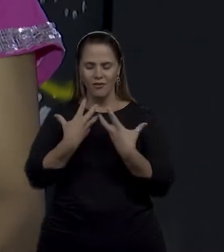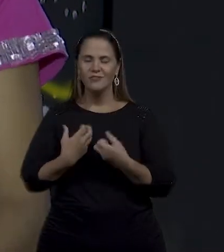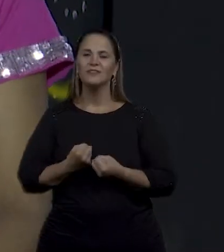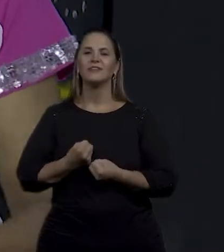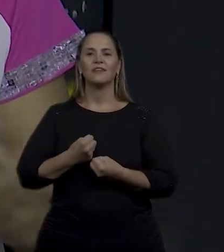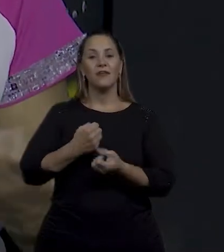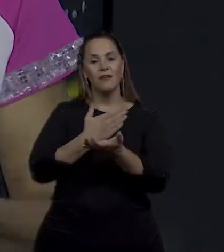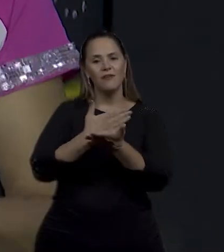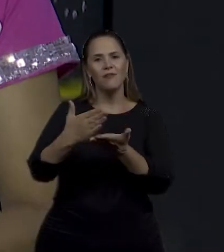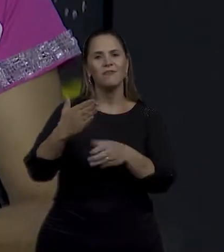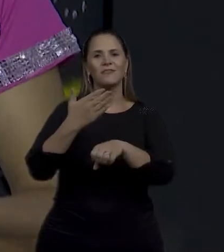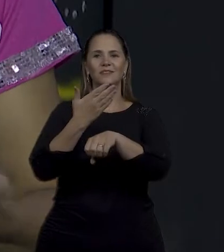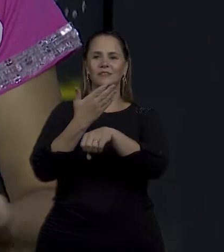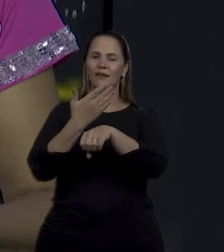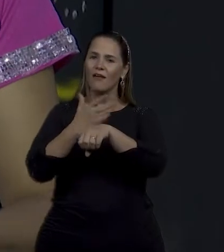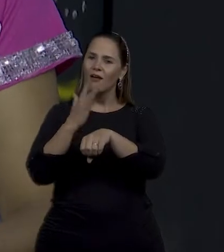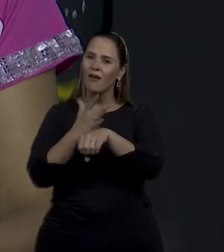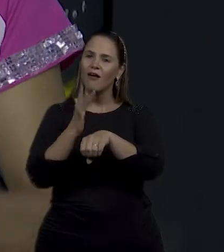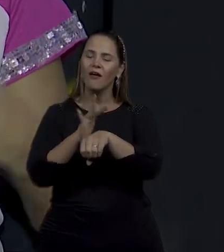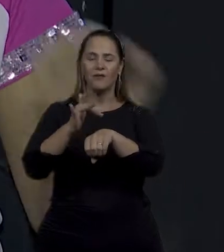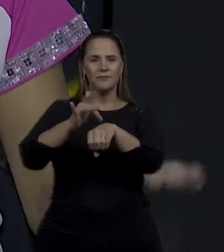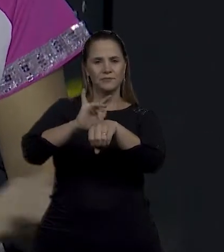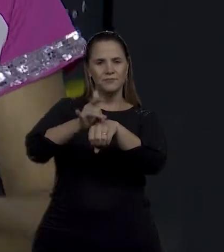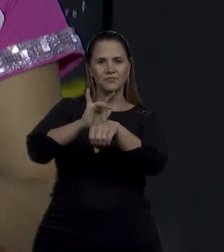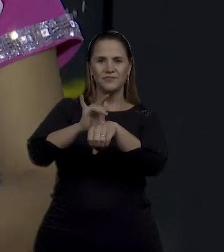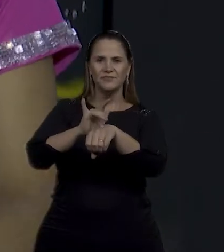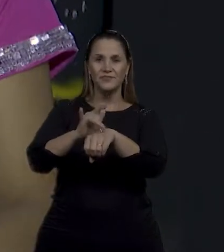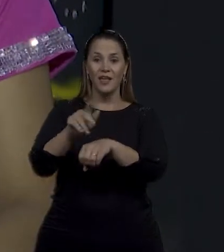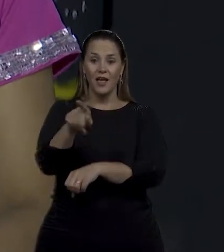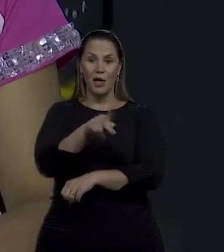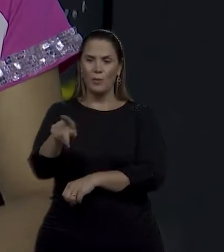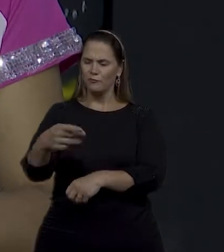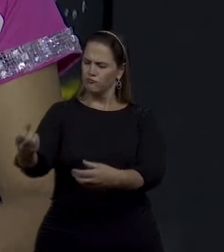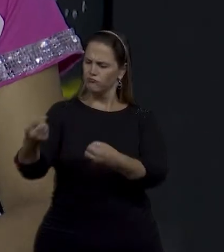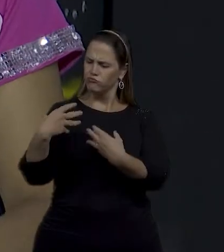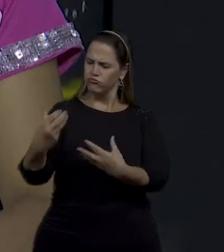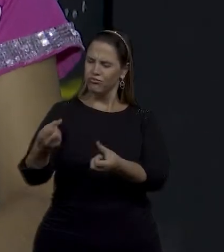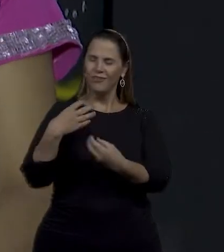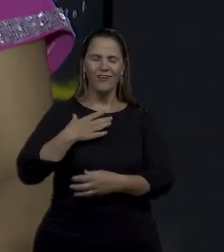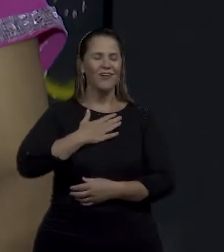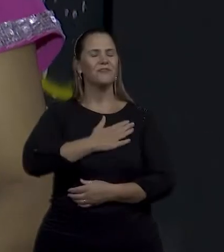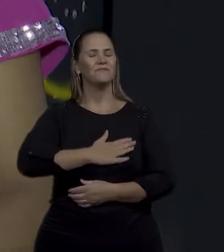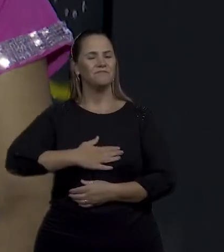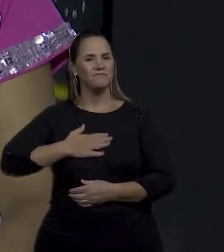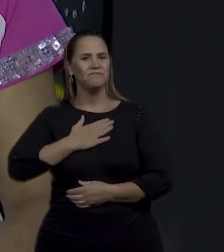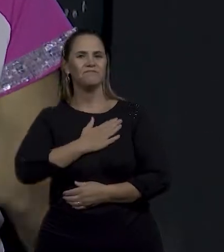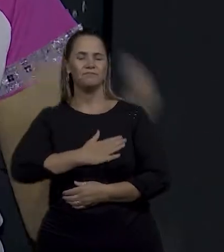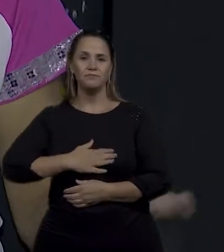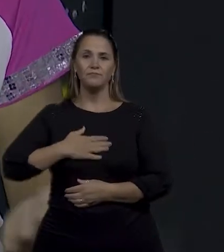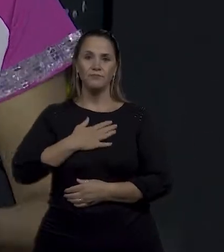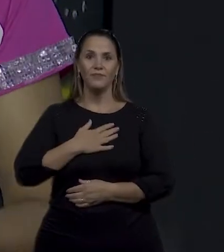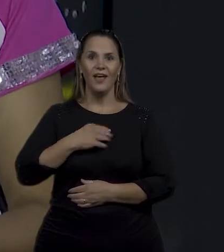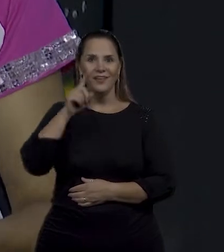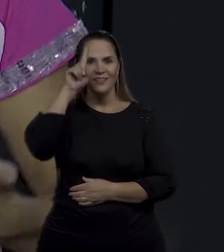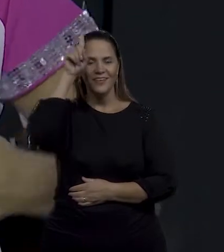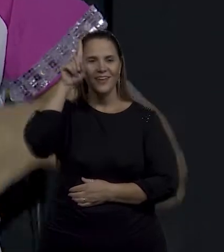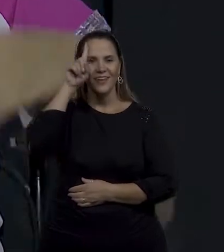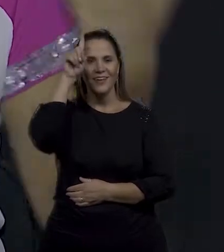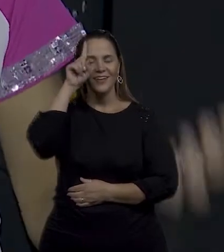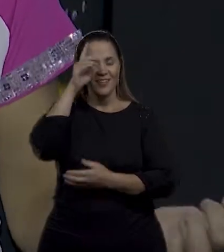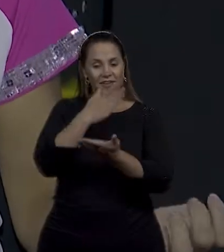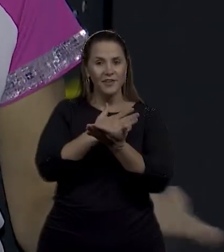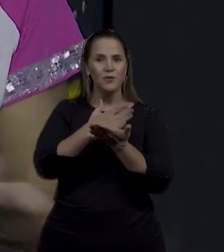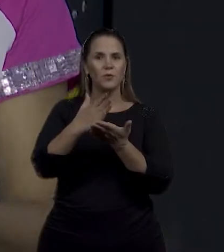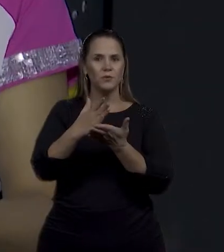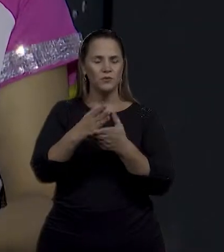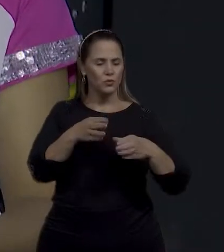Eu comecei as aulas, o professor era ótimo, excelente, adorei. E aí que surgiu a ideia. Na época a gente começou com uma parceria tanto com